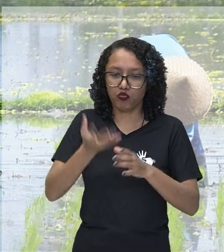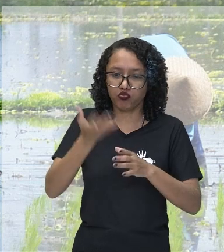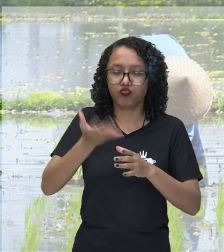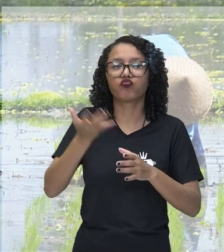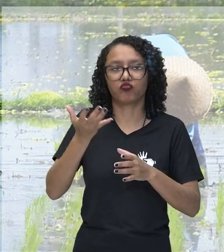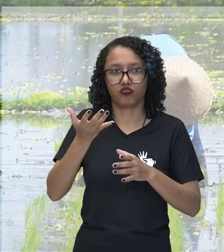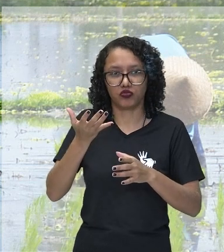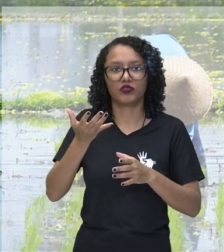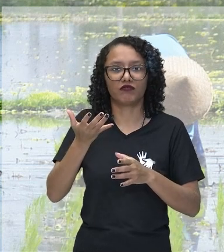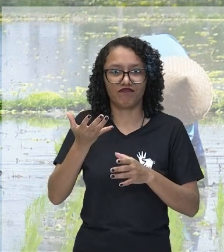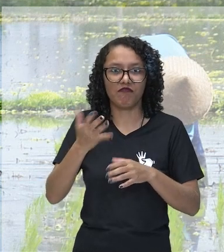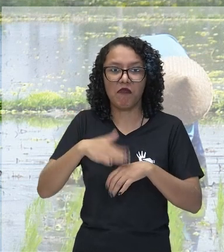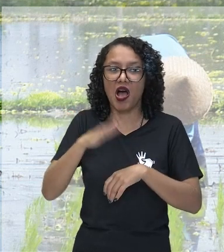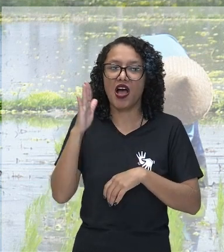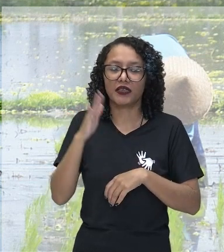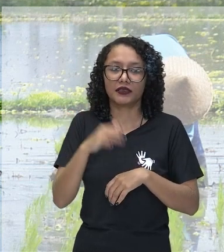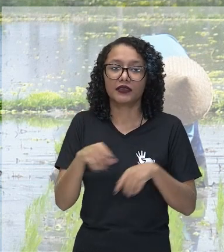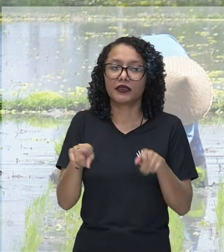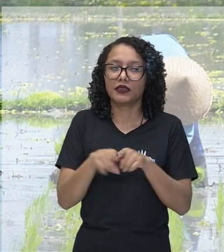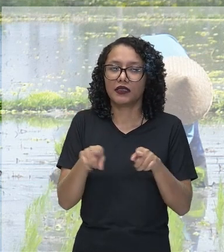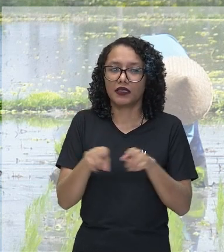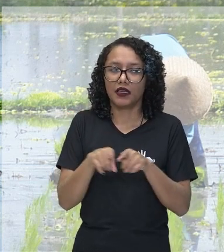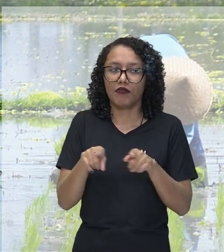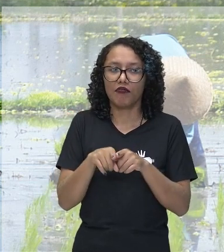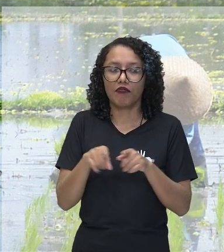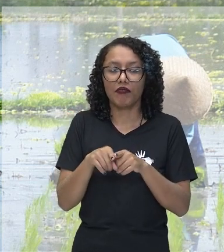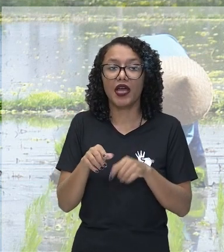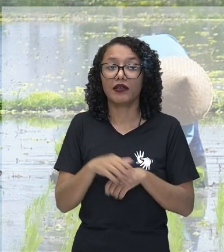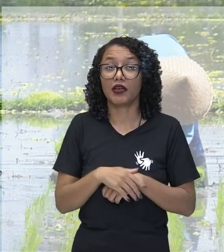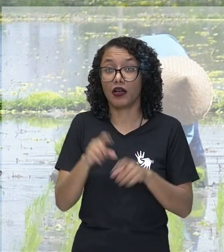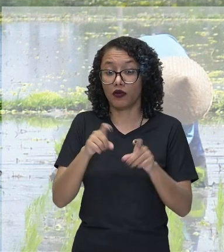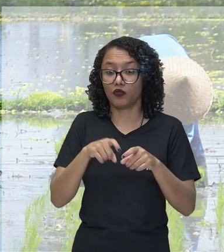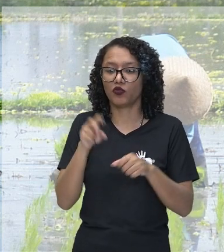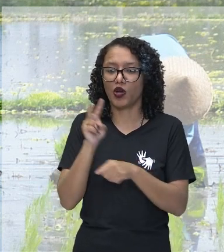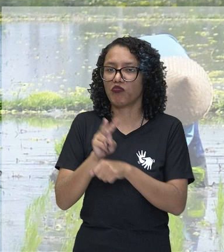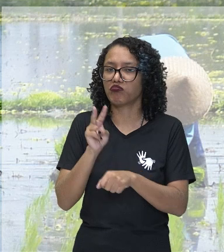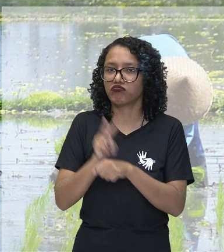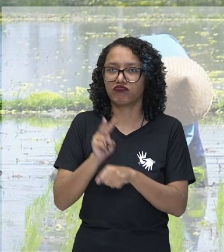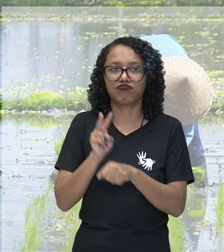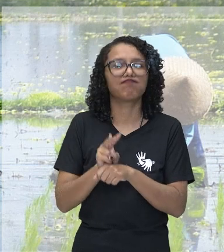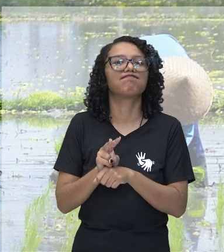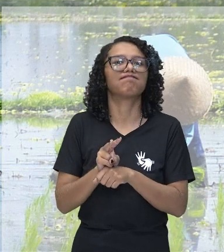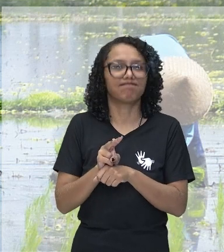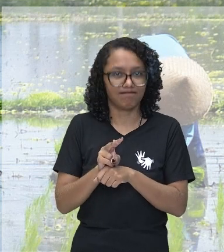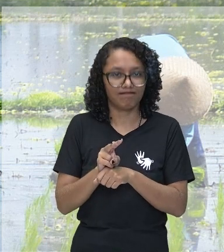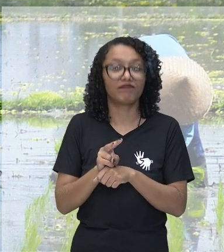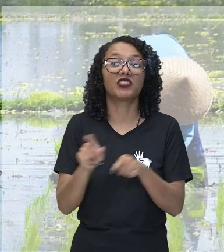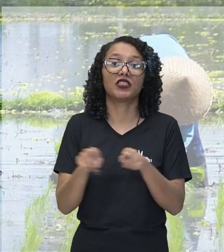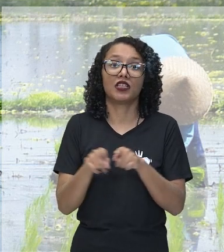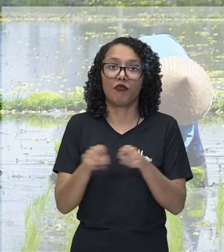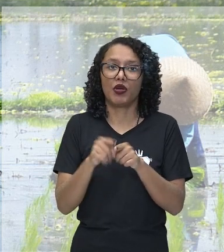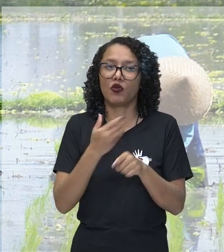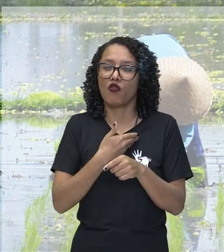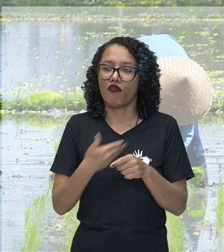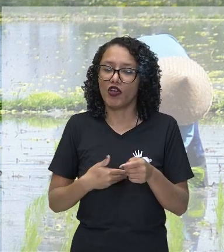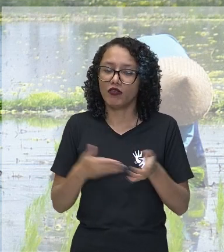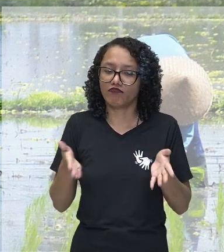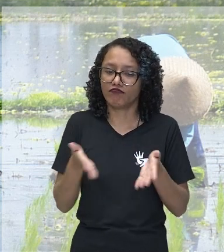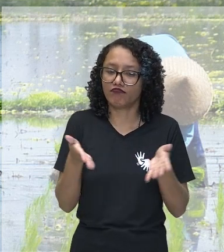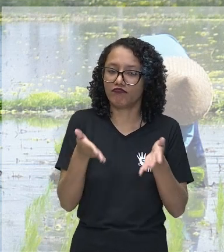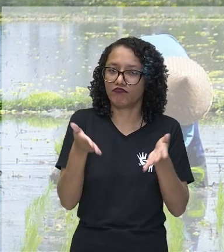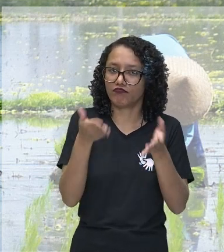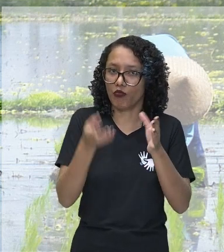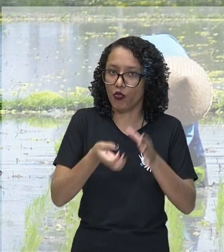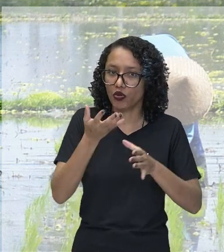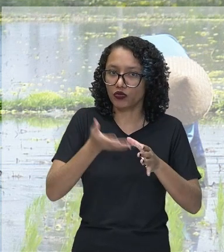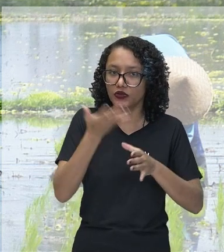A agricultura do Japão é altamente protegida, certo? E é incentivada pelo governo. Cerca de 7